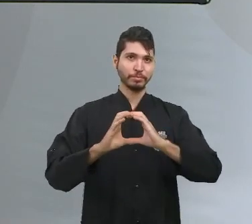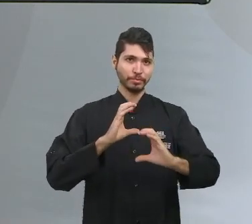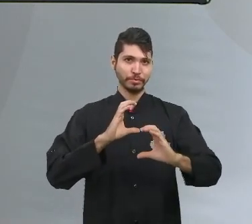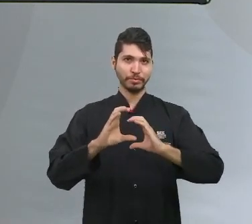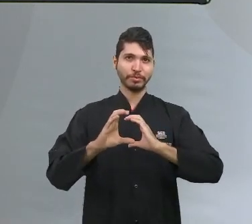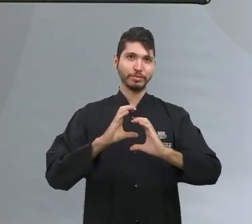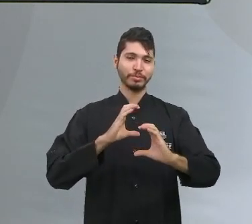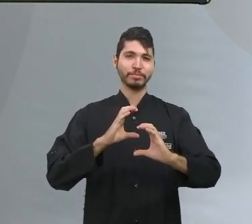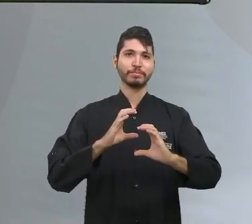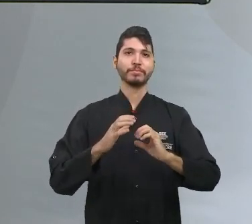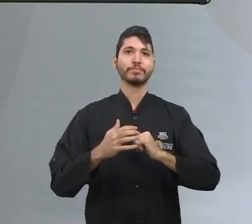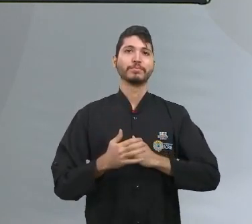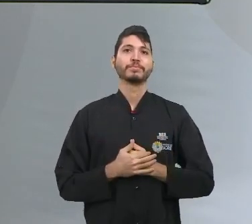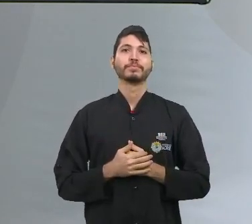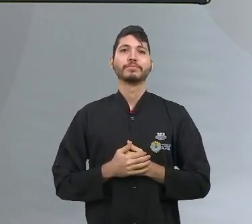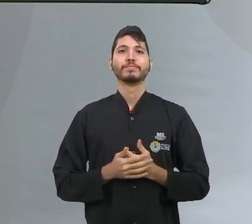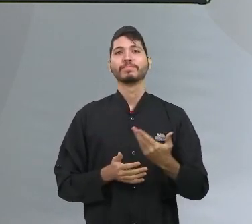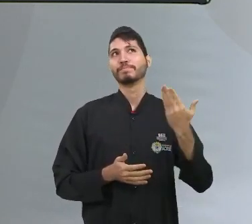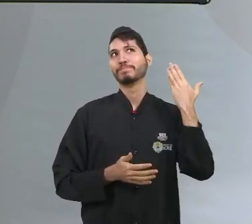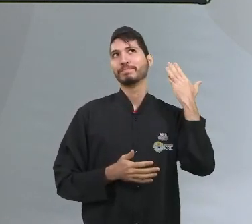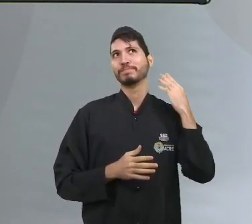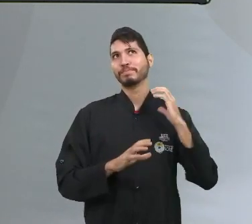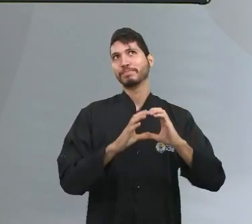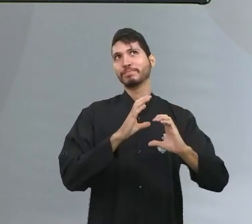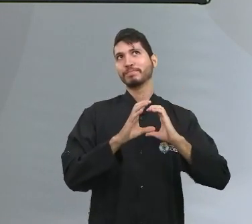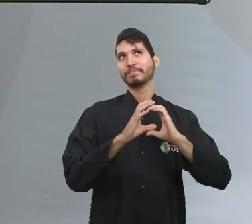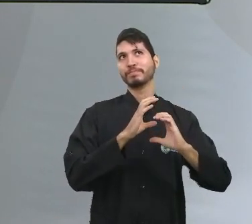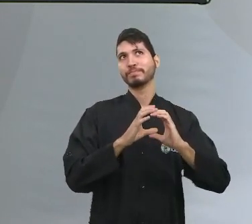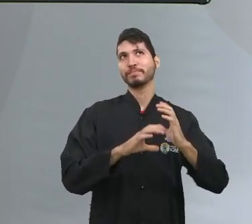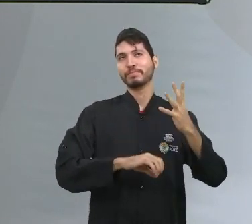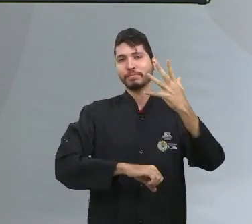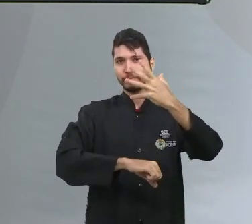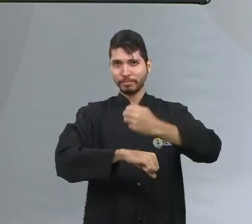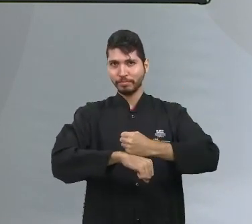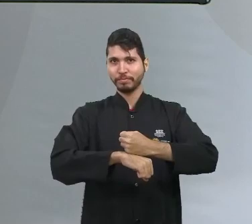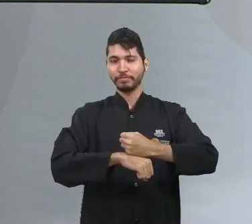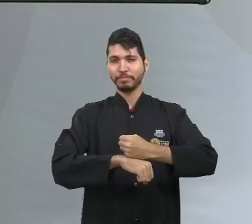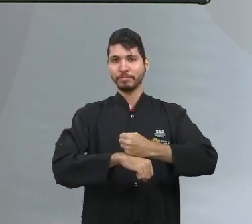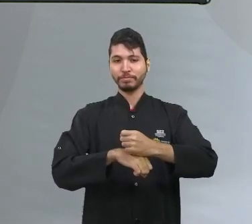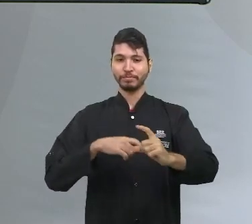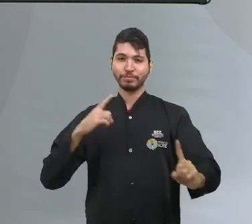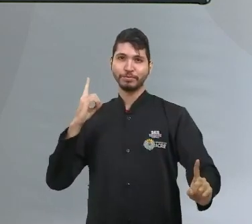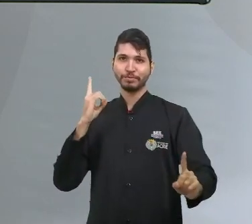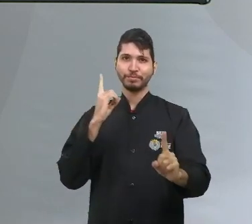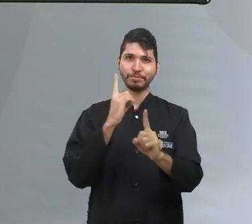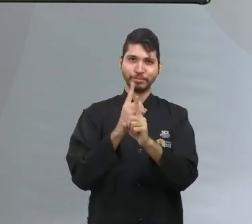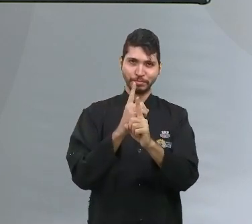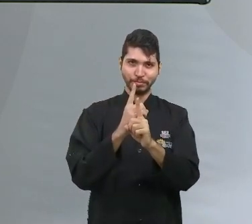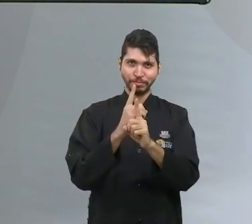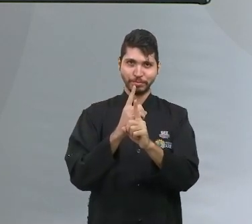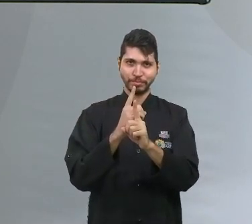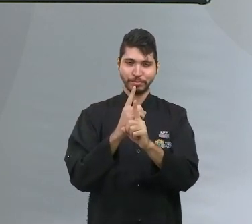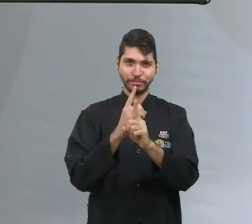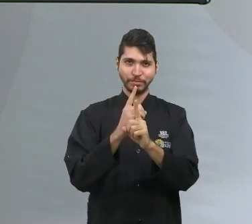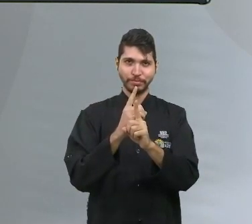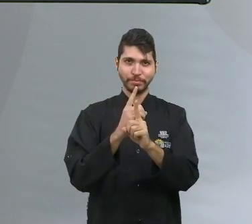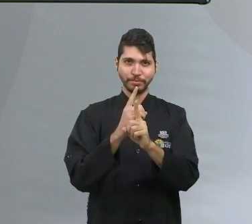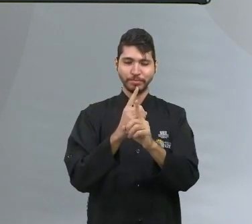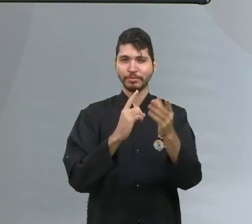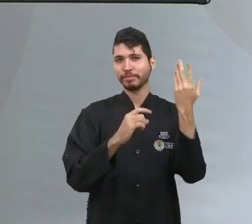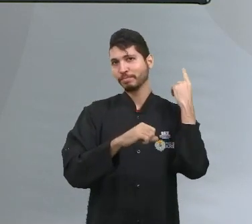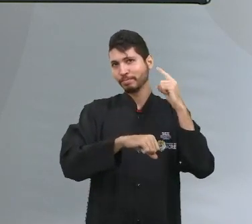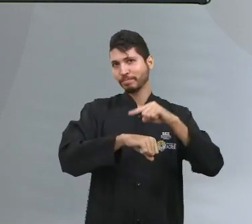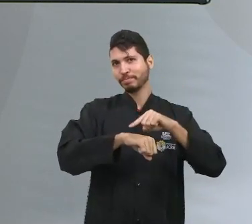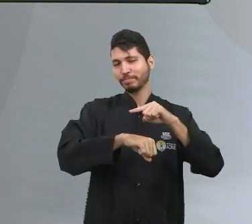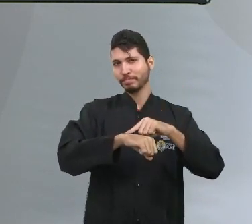a época do descobrimento e a época do período colonial no nosso país. Aliás, não só no período colonial. Então,